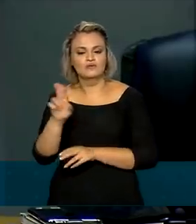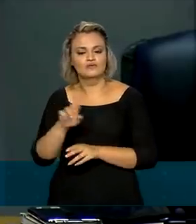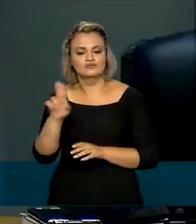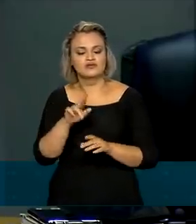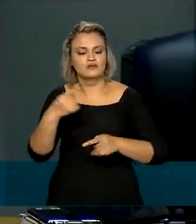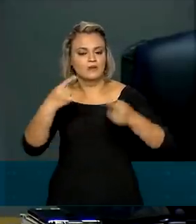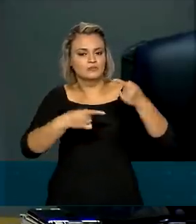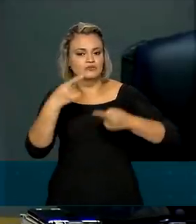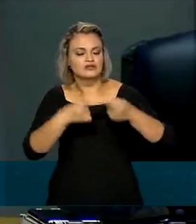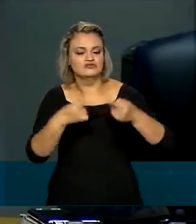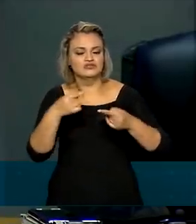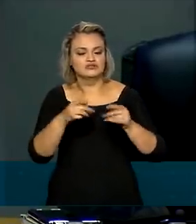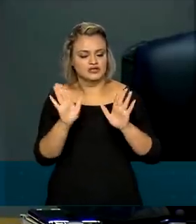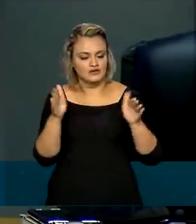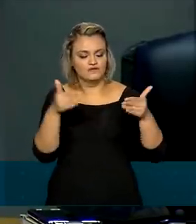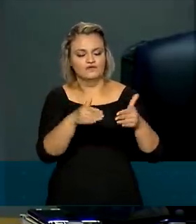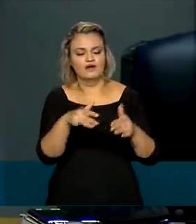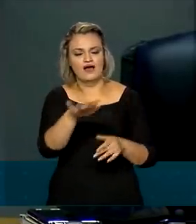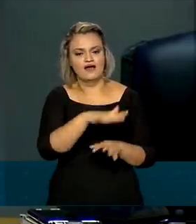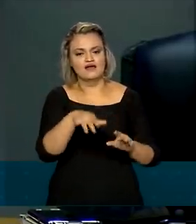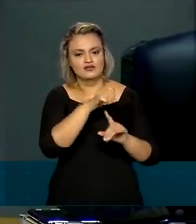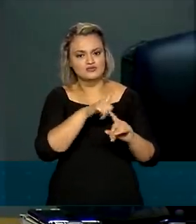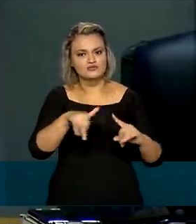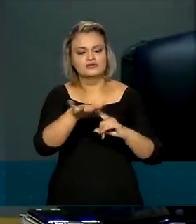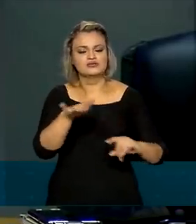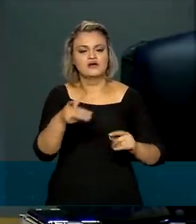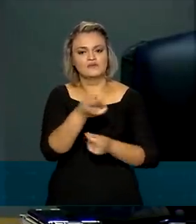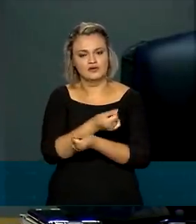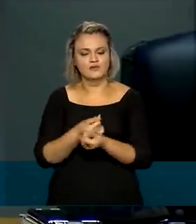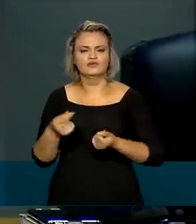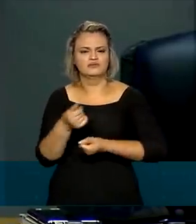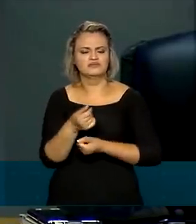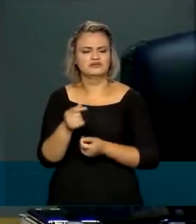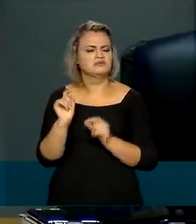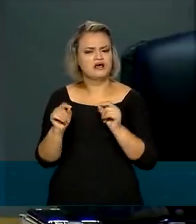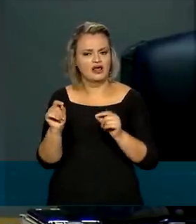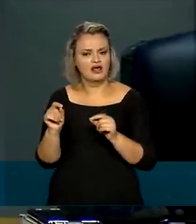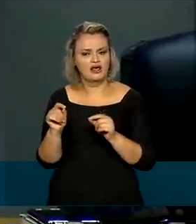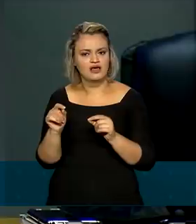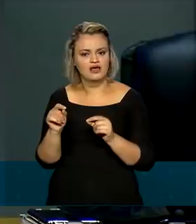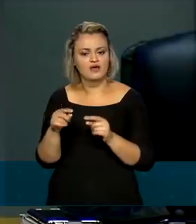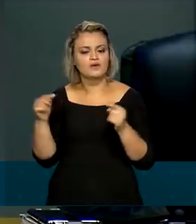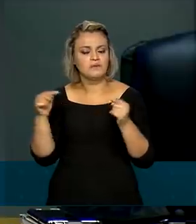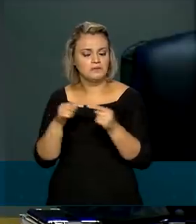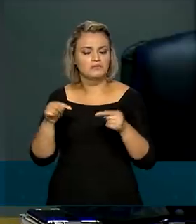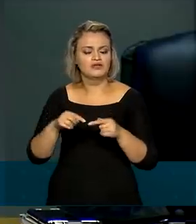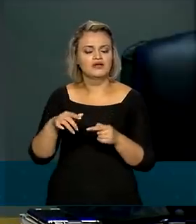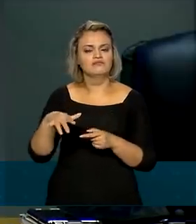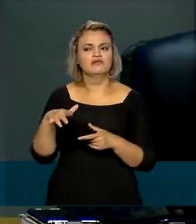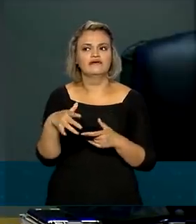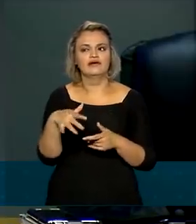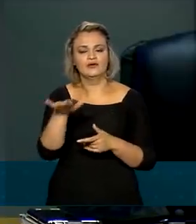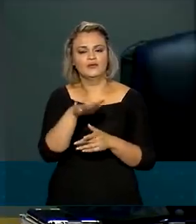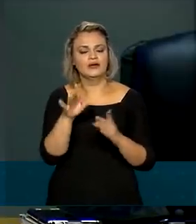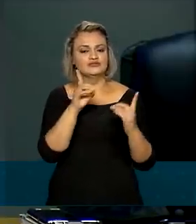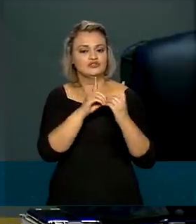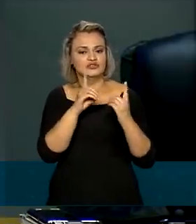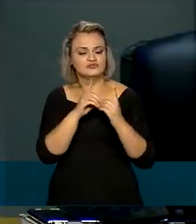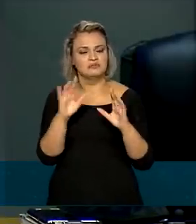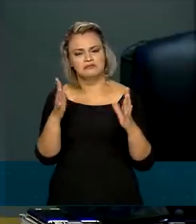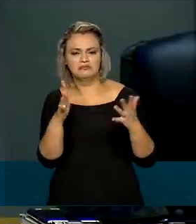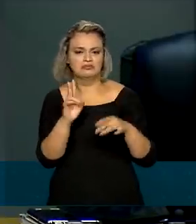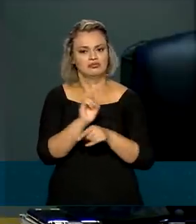políticas que abrangem a área social e a área econômica, ou seja, basicamente vinculadas a situações de atendimento